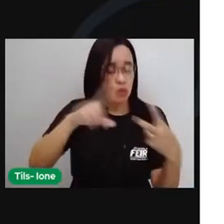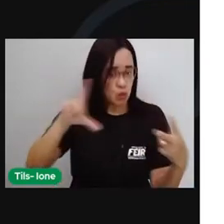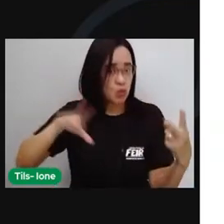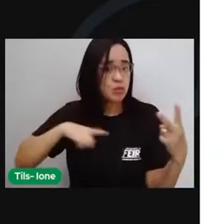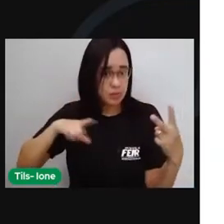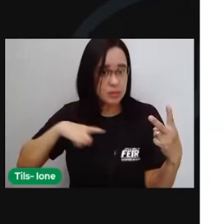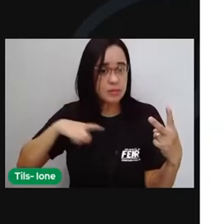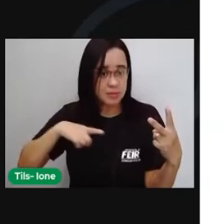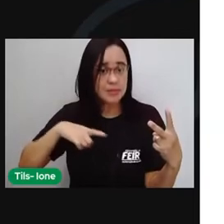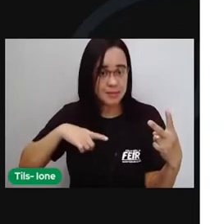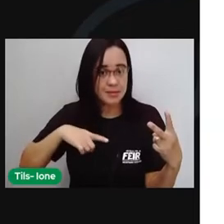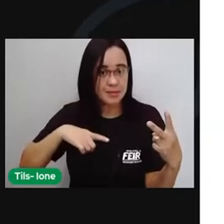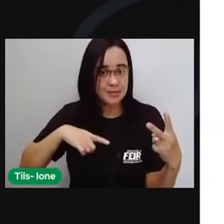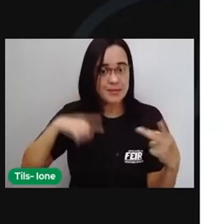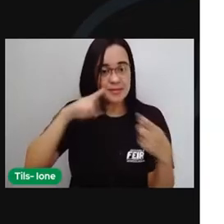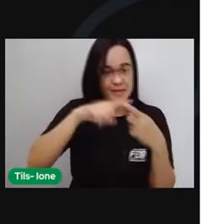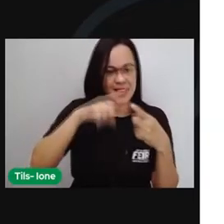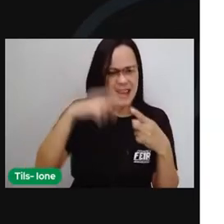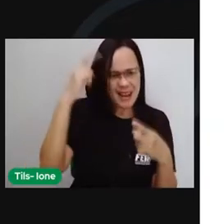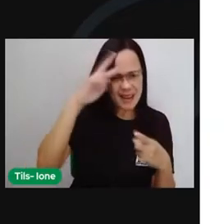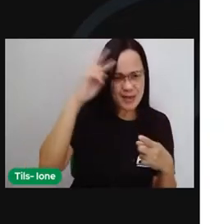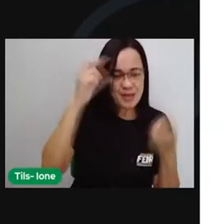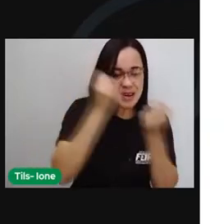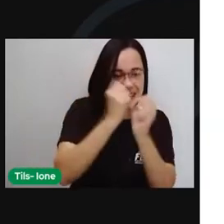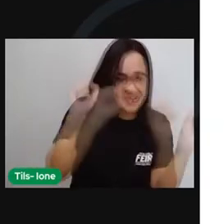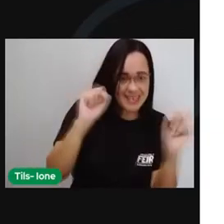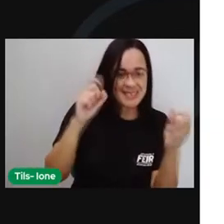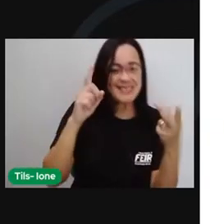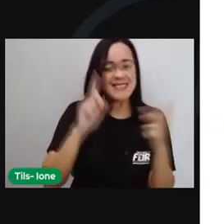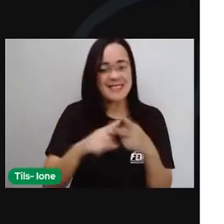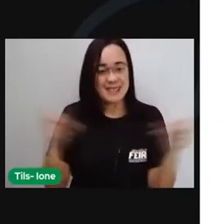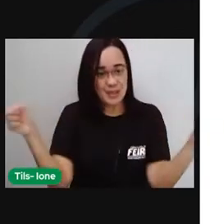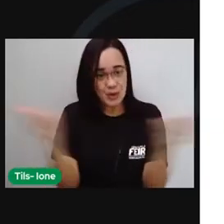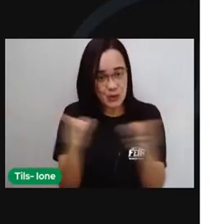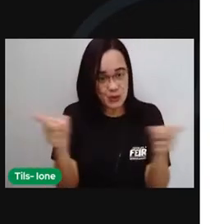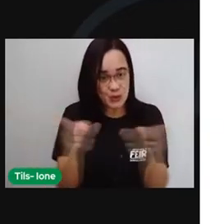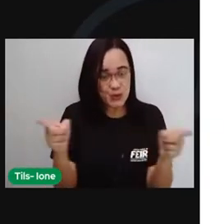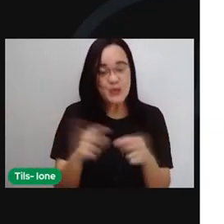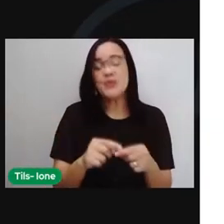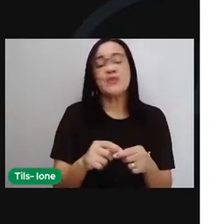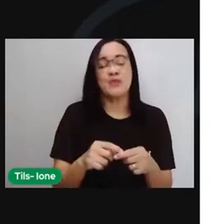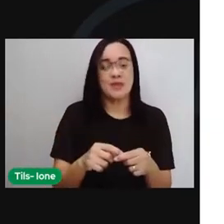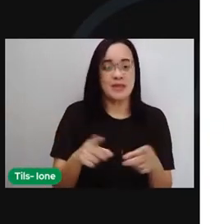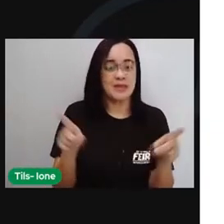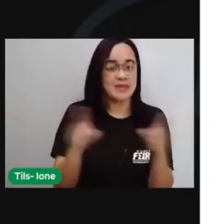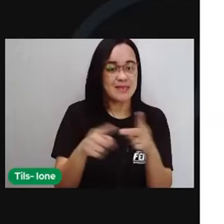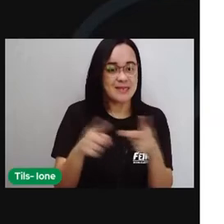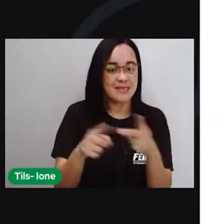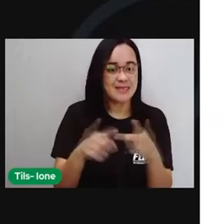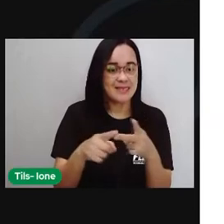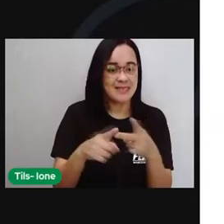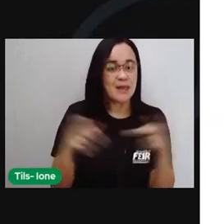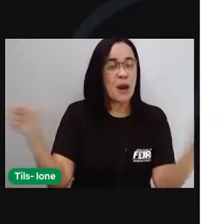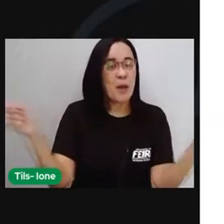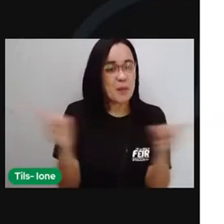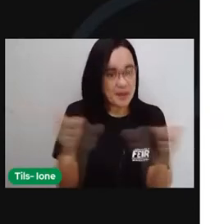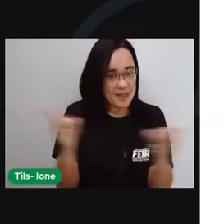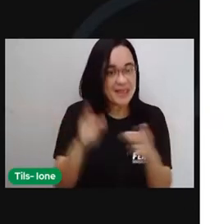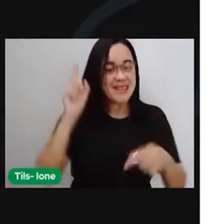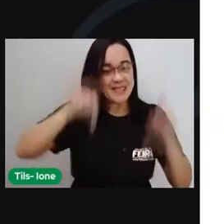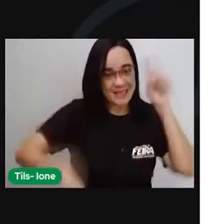tipos. A grande circulação, ou circulação sistêmica, e a pequena circulação, ou